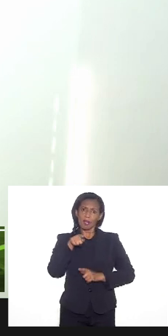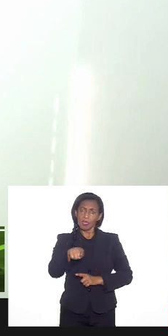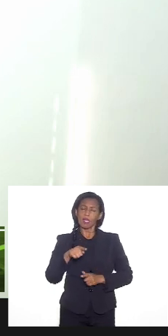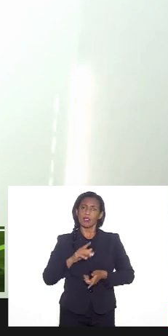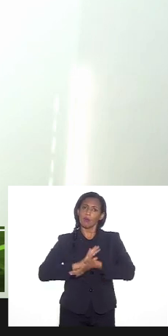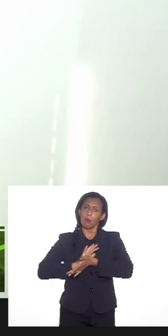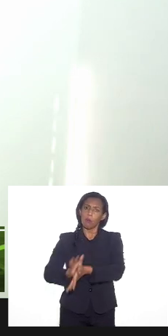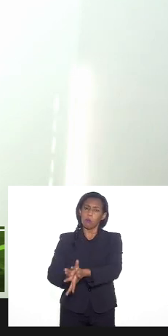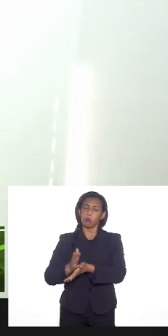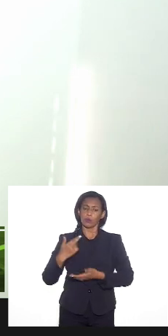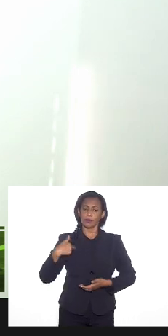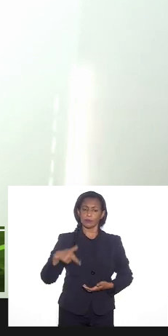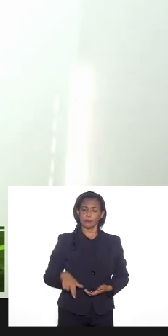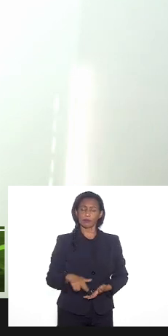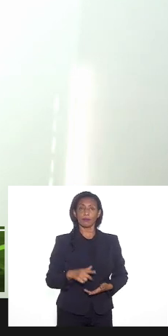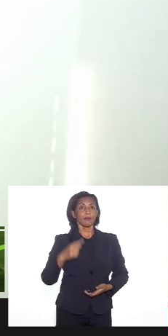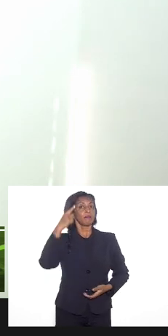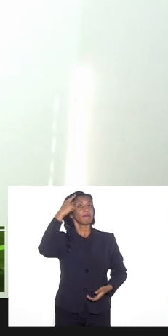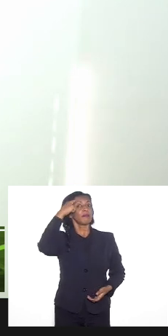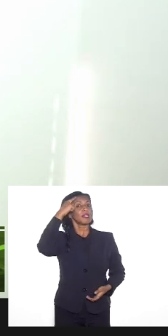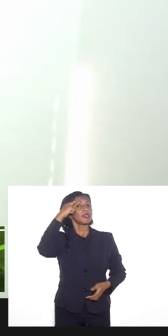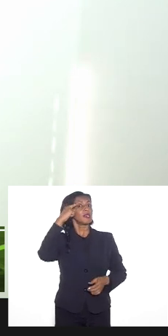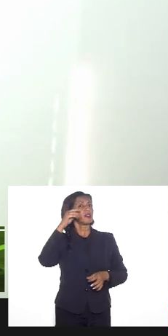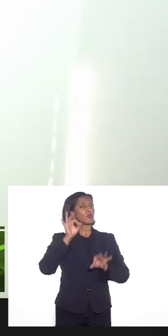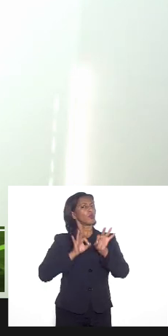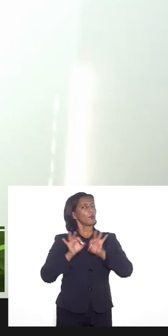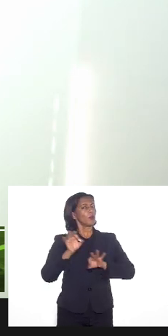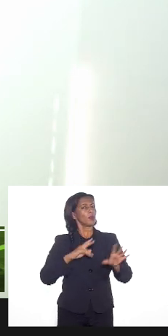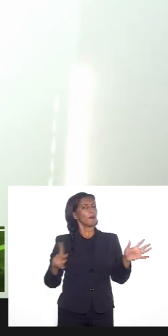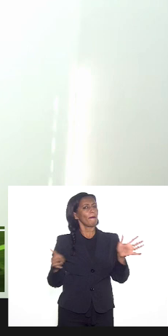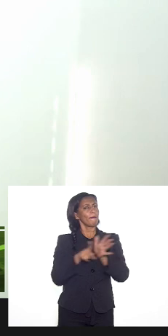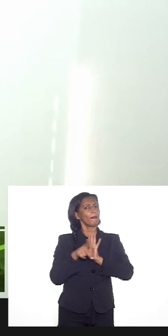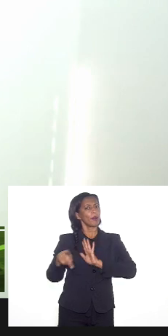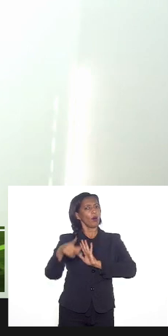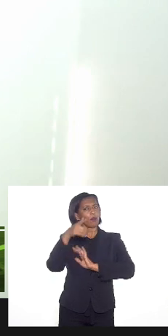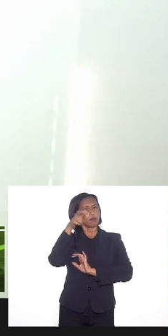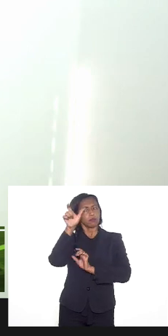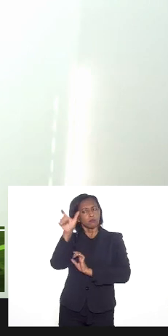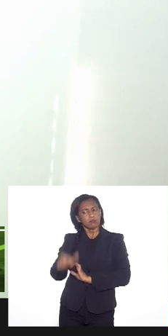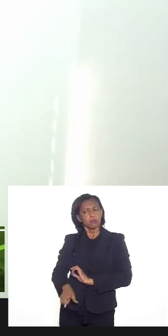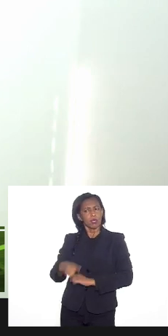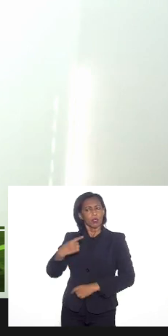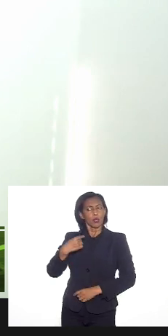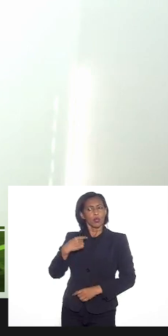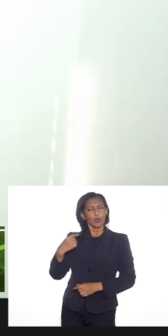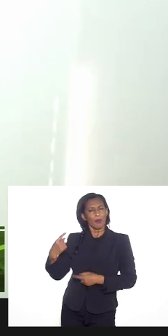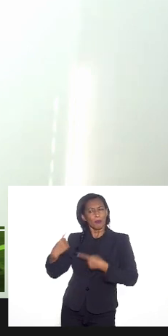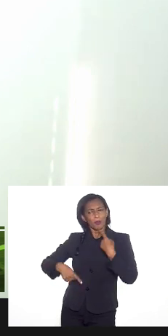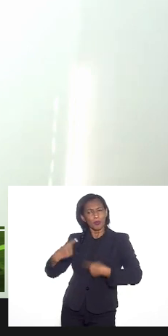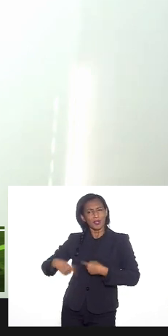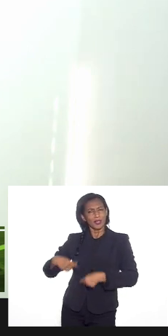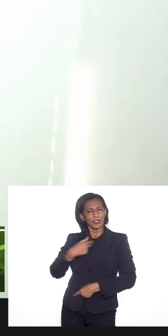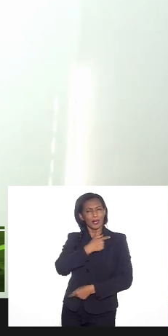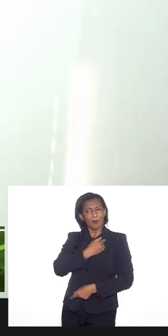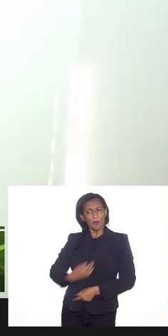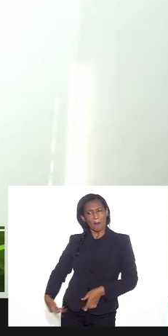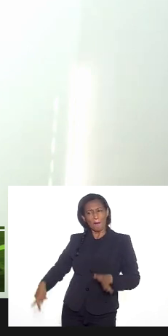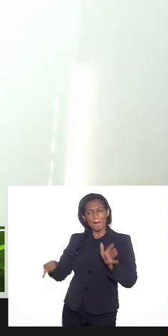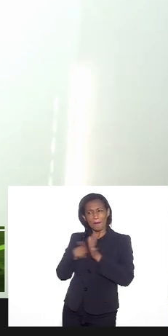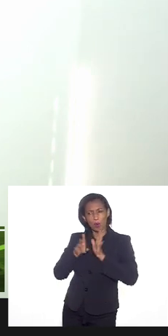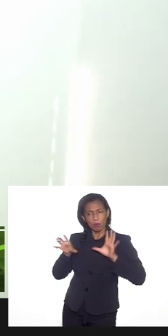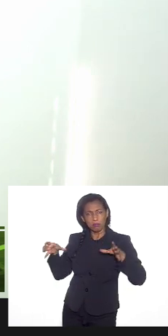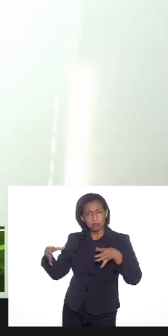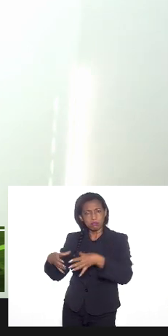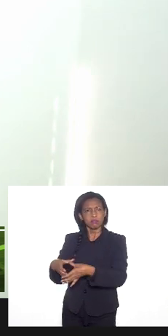intolerância religiosa pensando um programa para essas pessoas pensar uma política pública específica para elas é